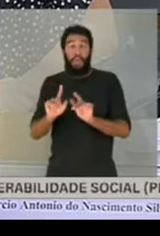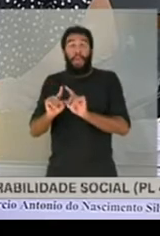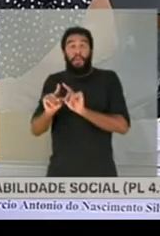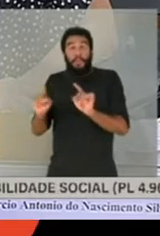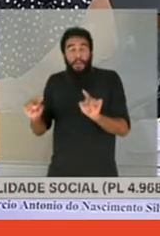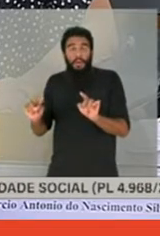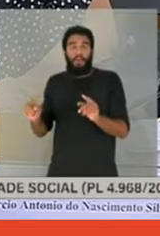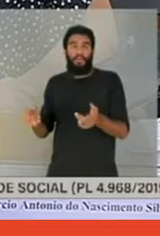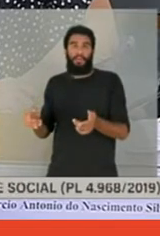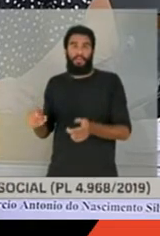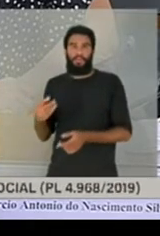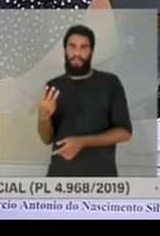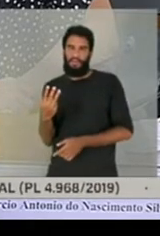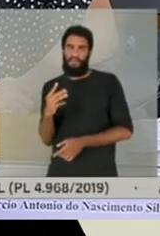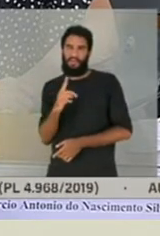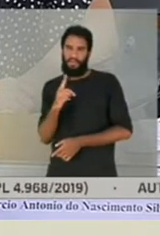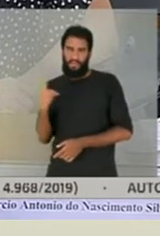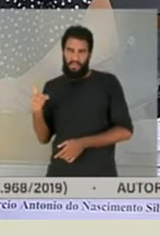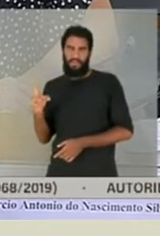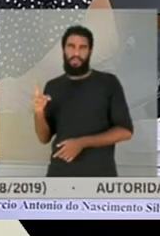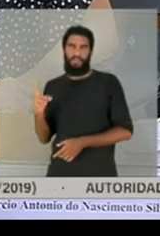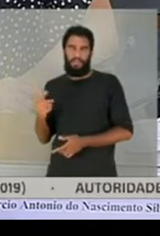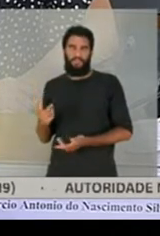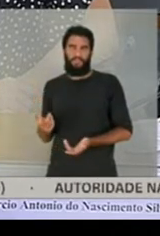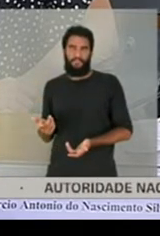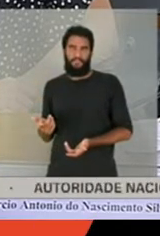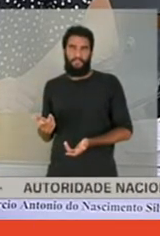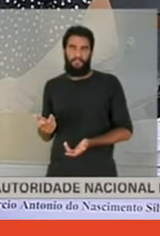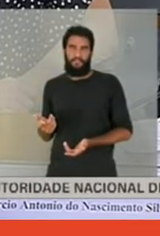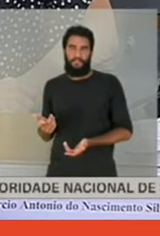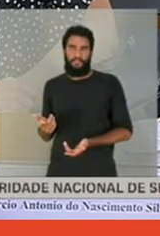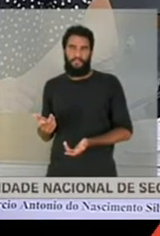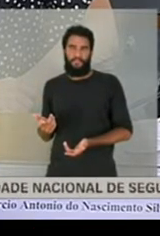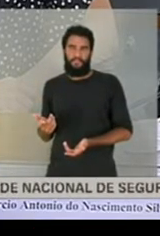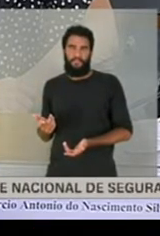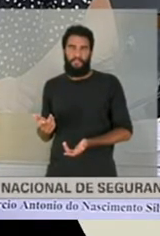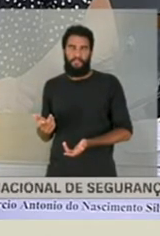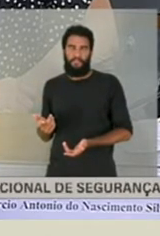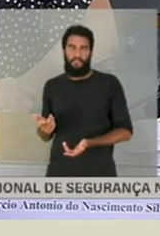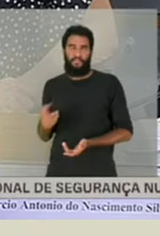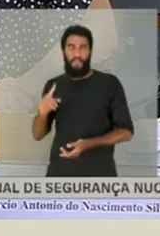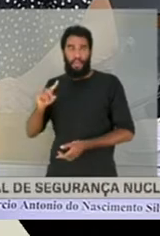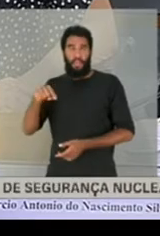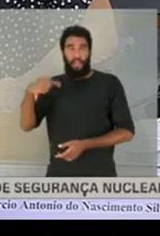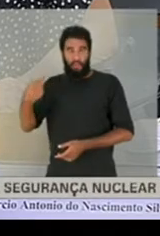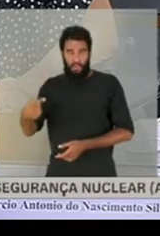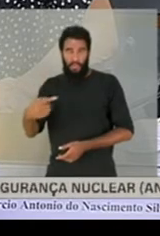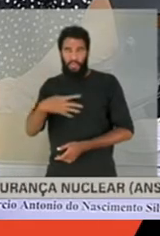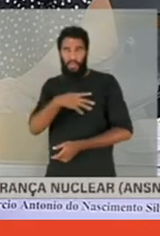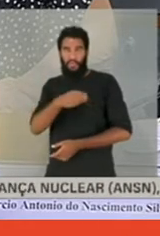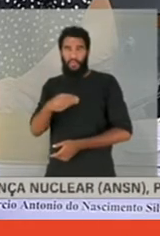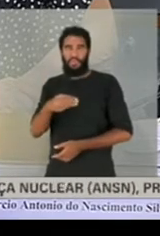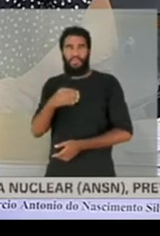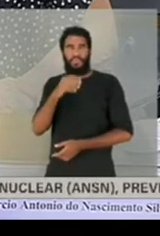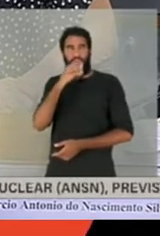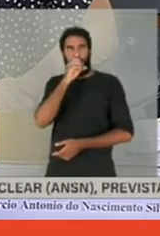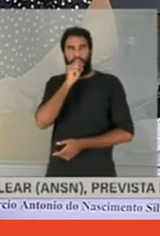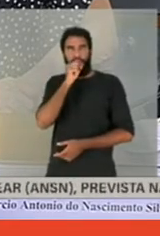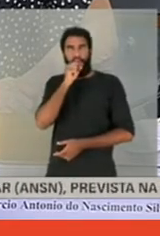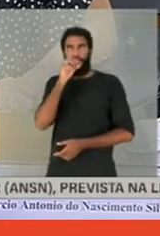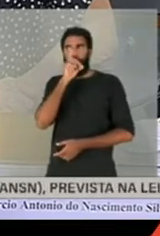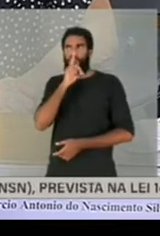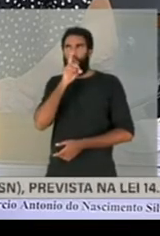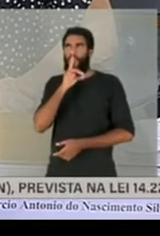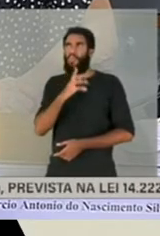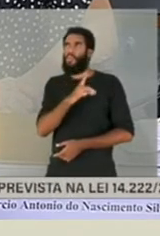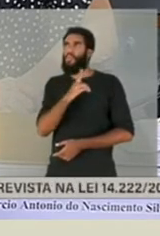três dias depois de enterrar meu filho, foi um sábado, um domingo, eu não guardo datas porque